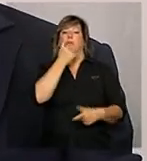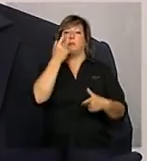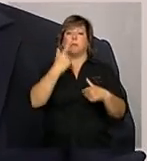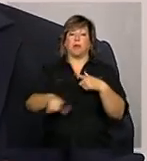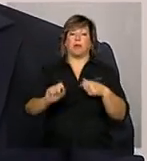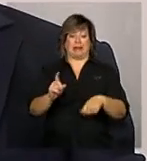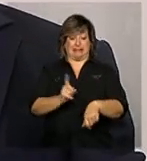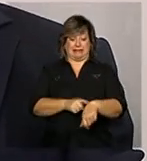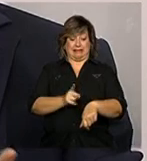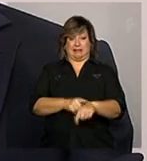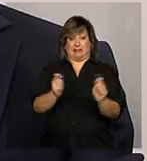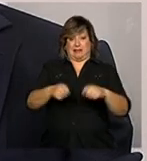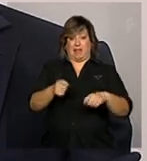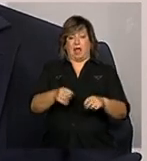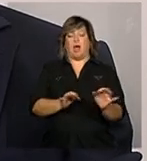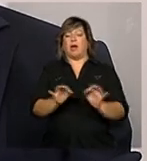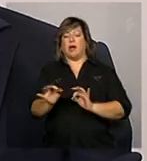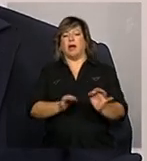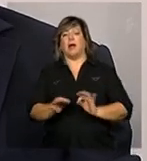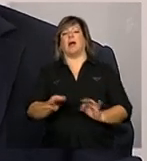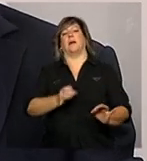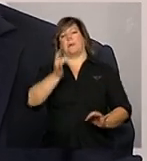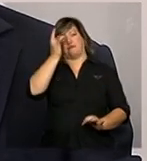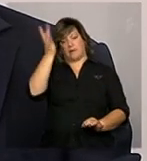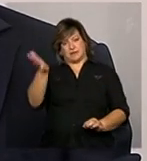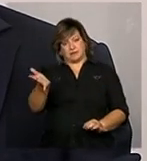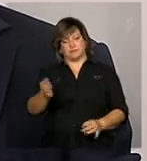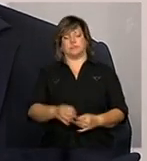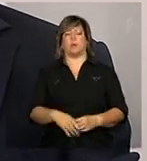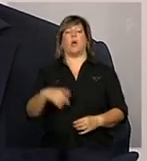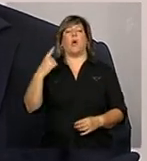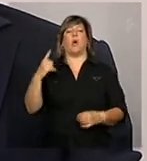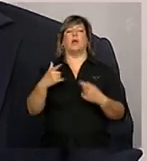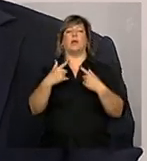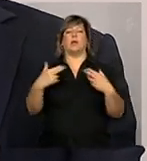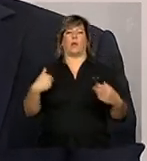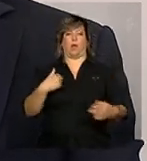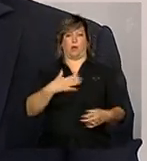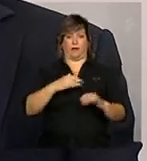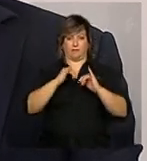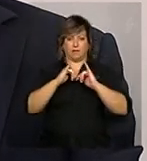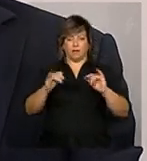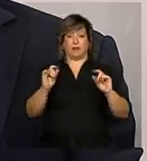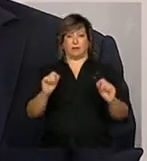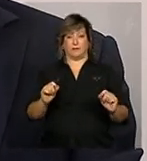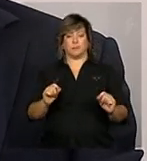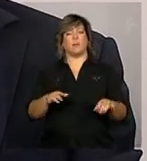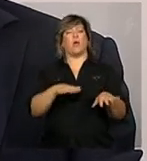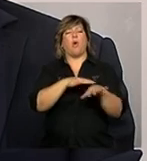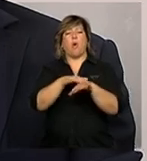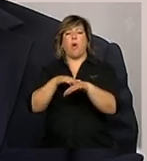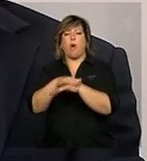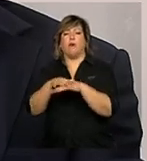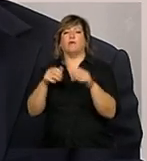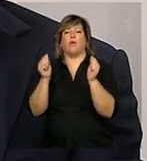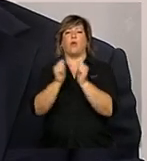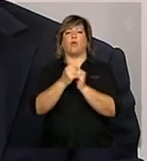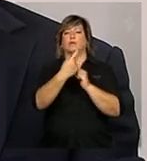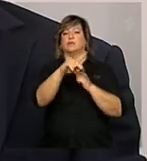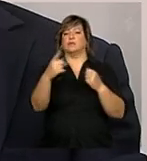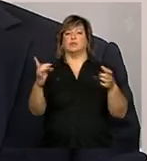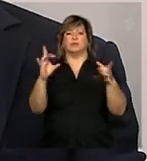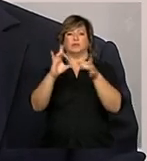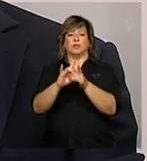a mais a condição de vocês trabalharem sem problemas outra coisa que gostaria de falar é conversem com seus pares então gestor